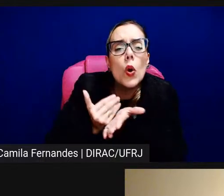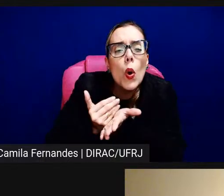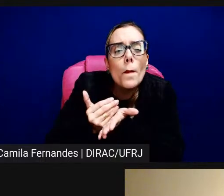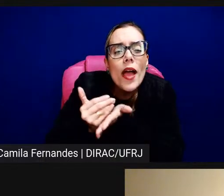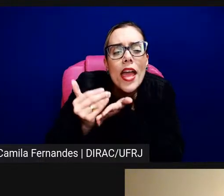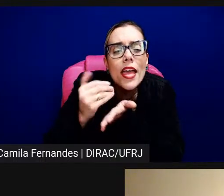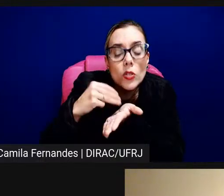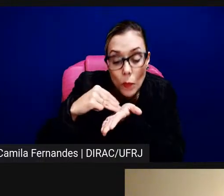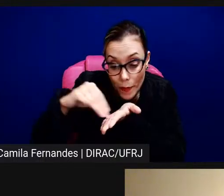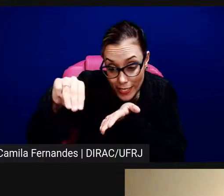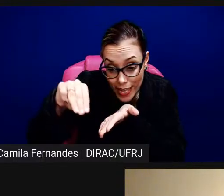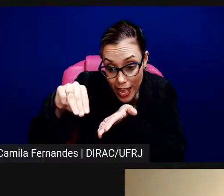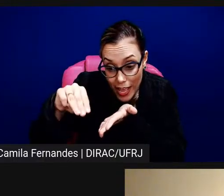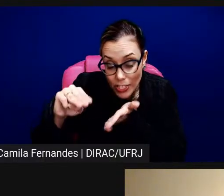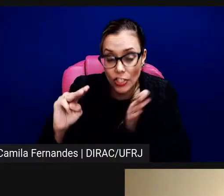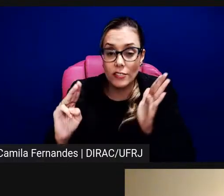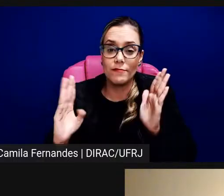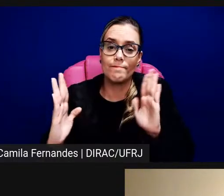encontro, de fato?